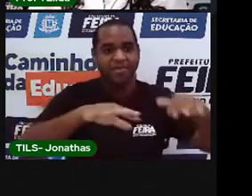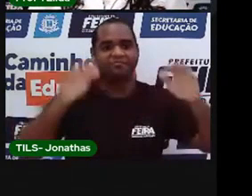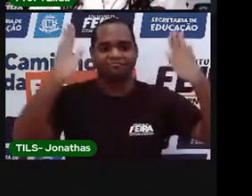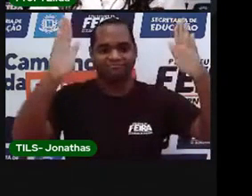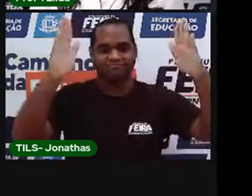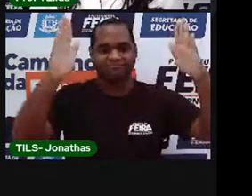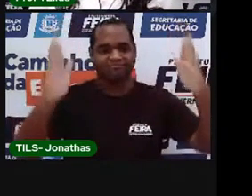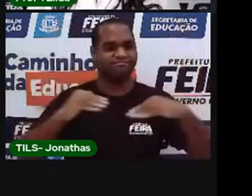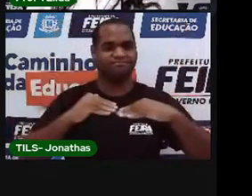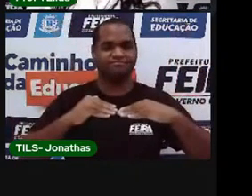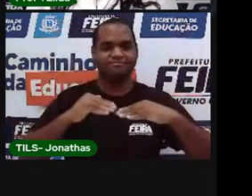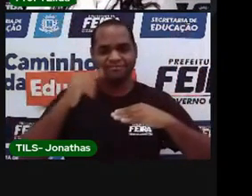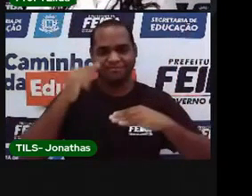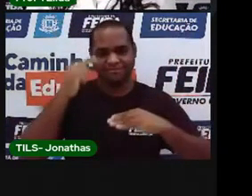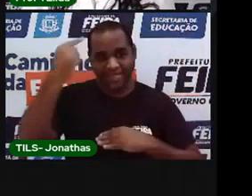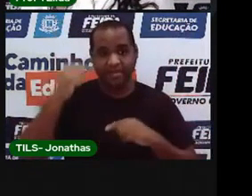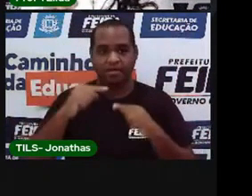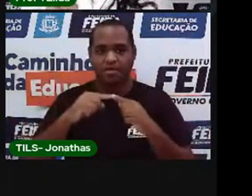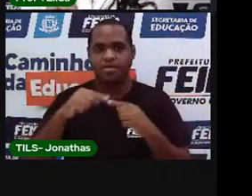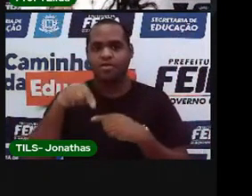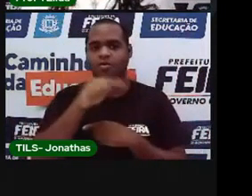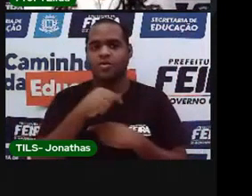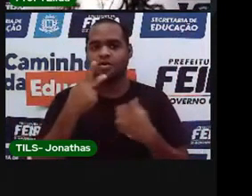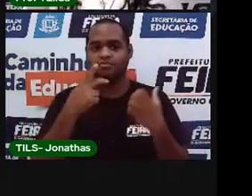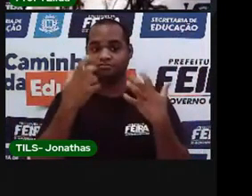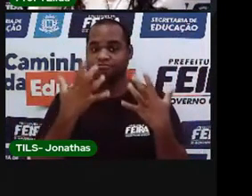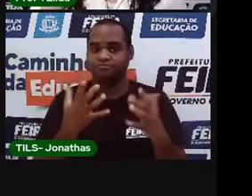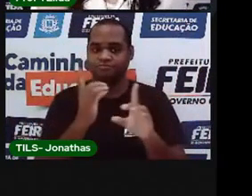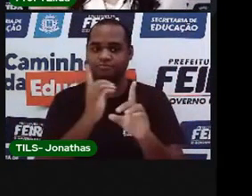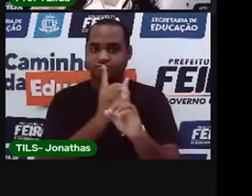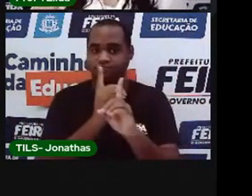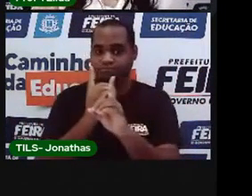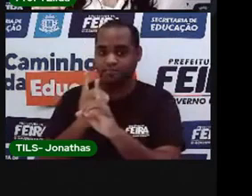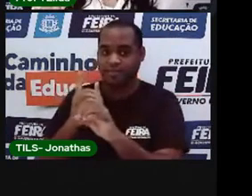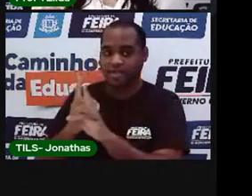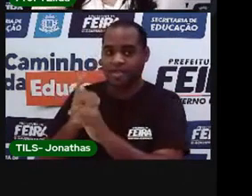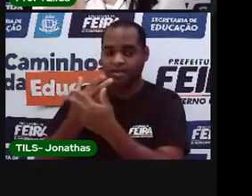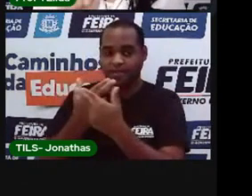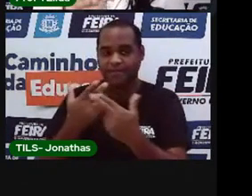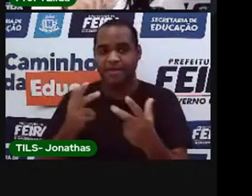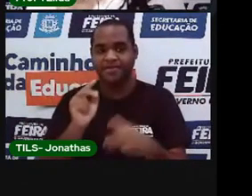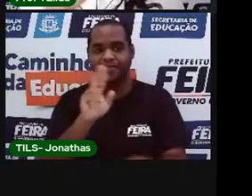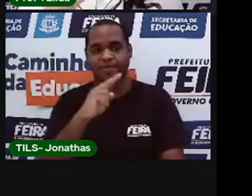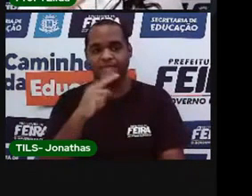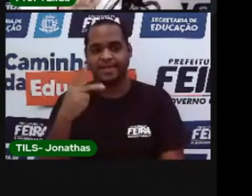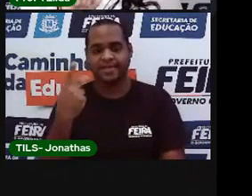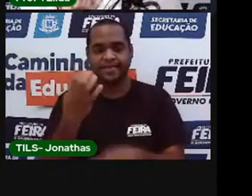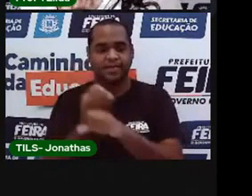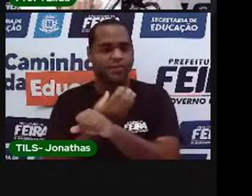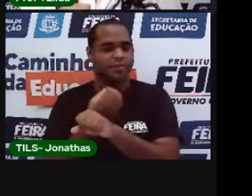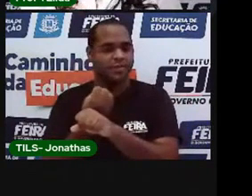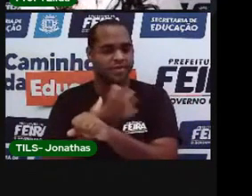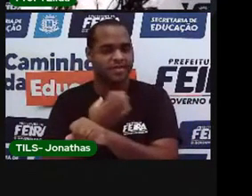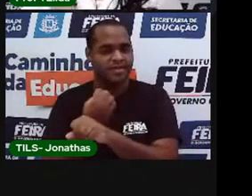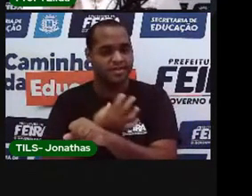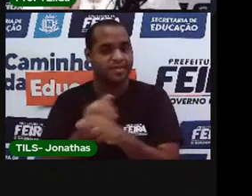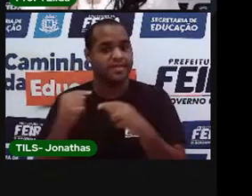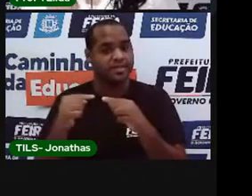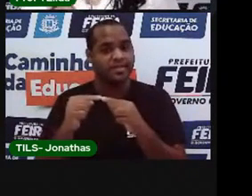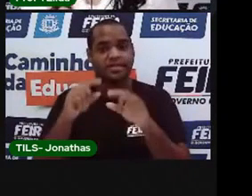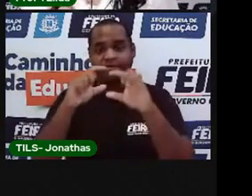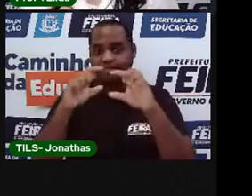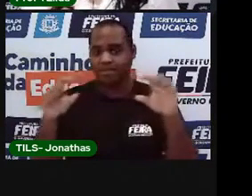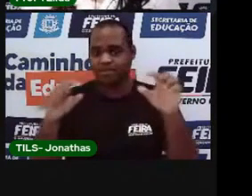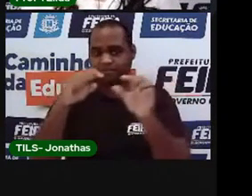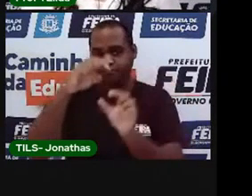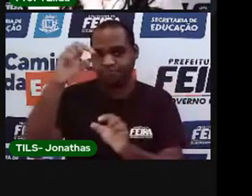-palabras. Nós vamos encontrar o nome das emoções no caça-palabras. Eu vou